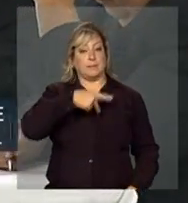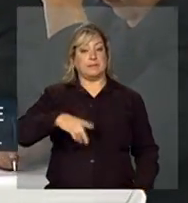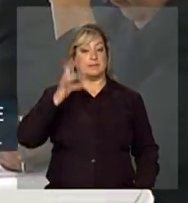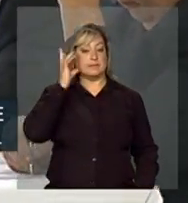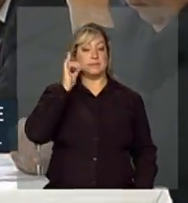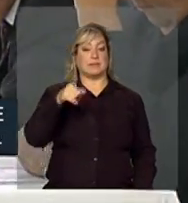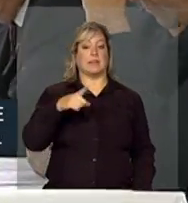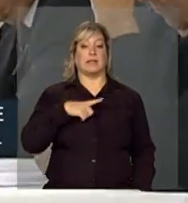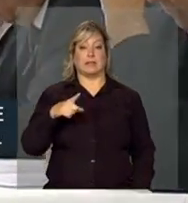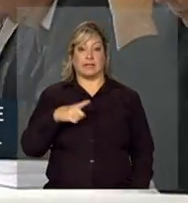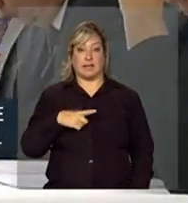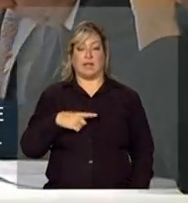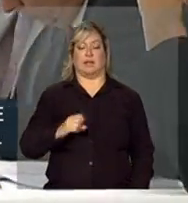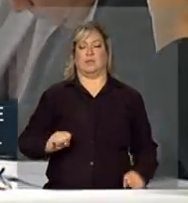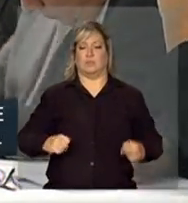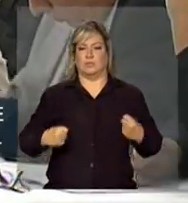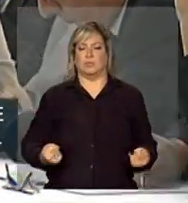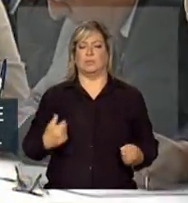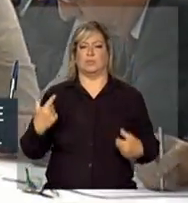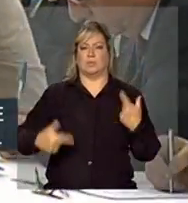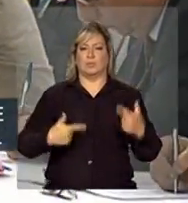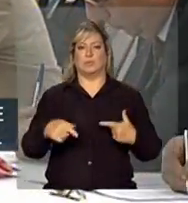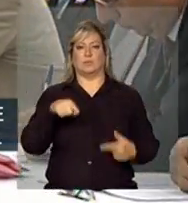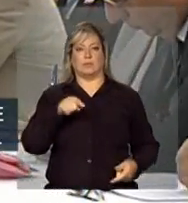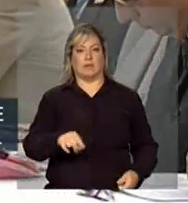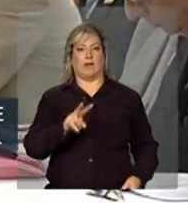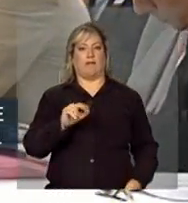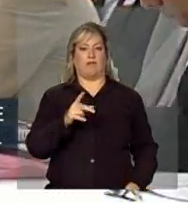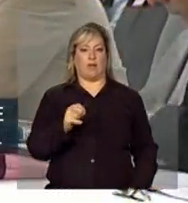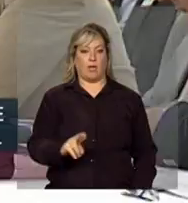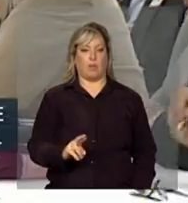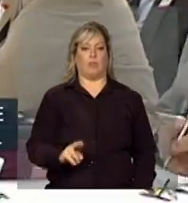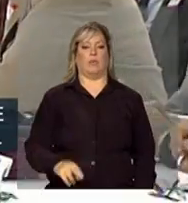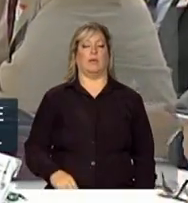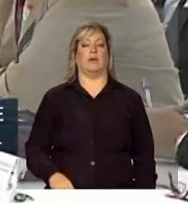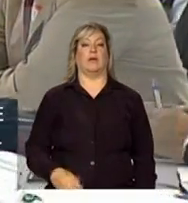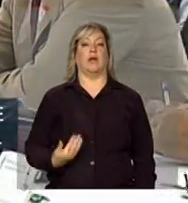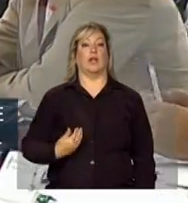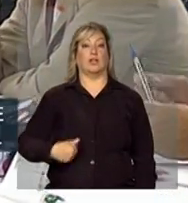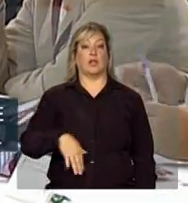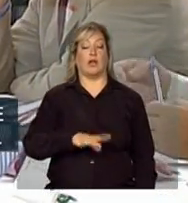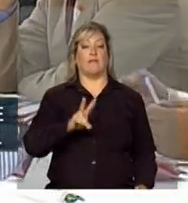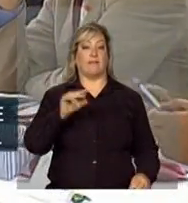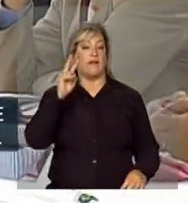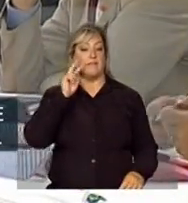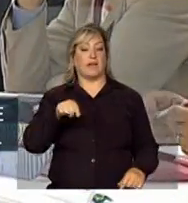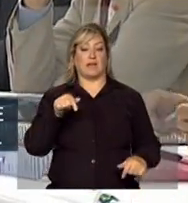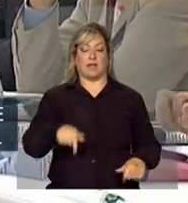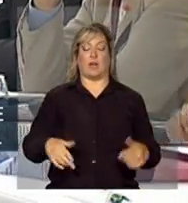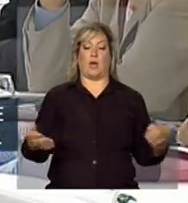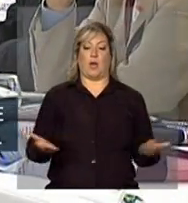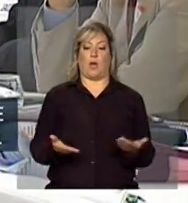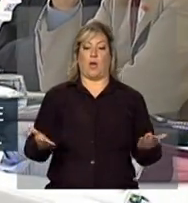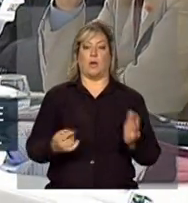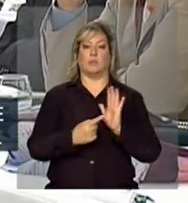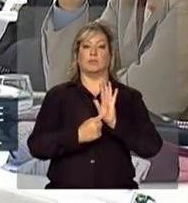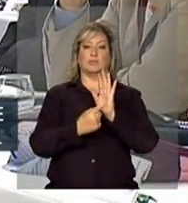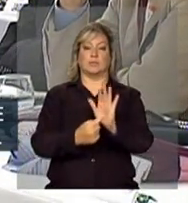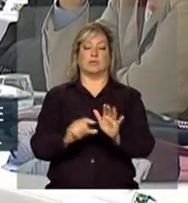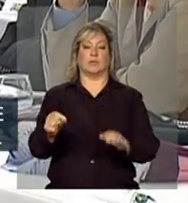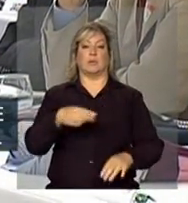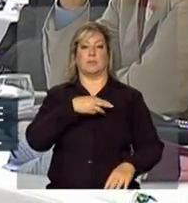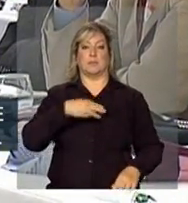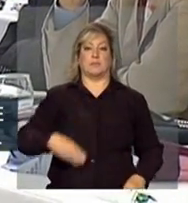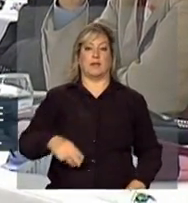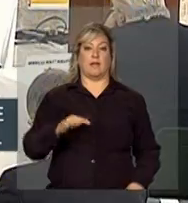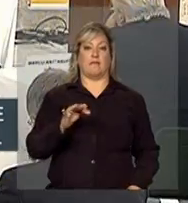está engajada nesse valor, nessa concepção. Nós vamos ver aqui hoje, apresentado pelo ministro